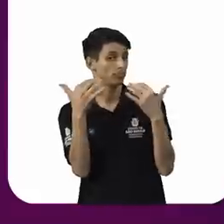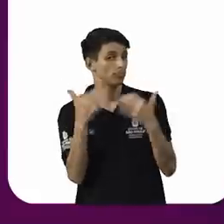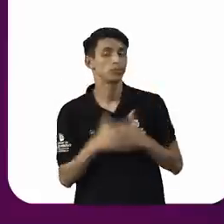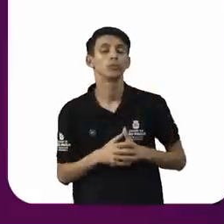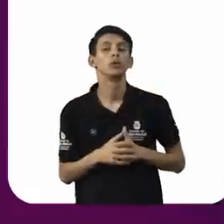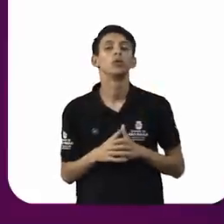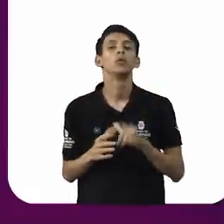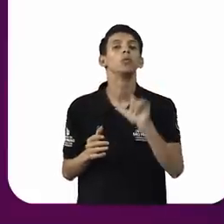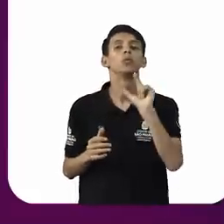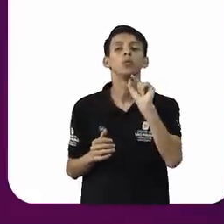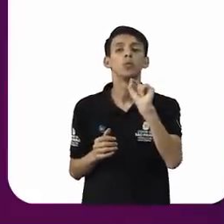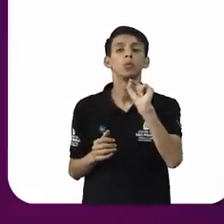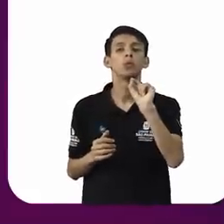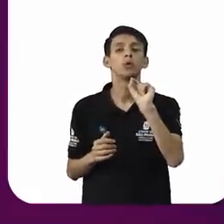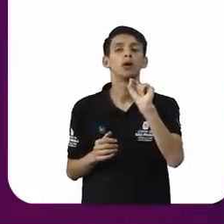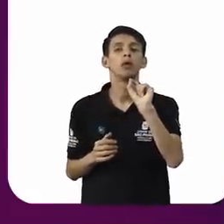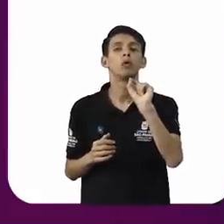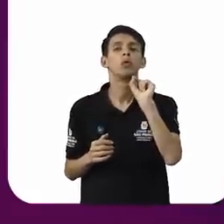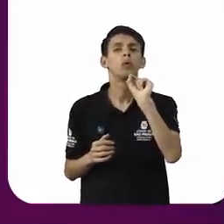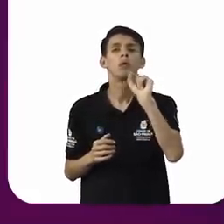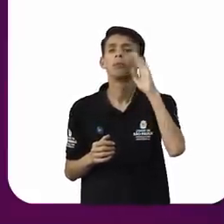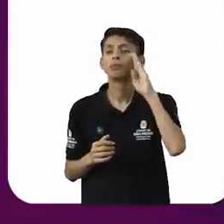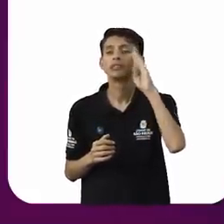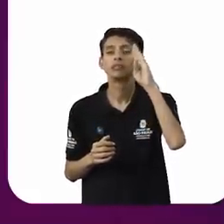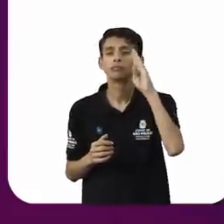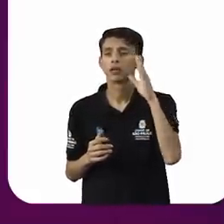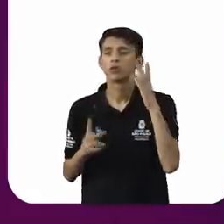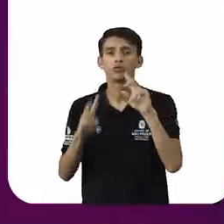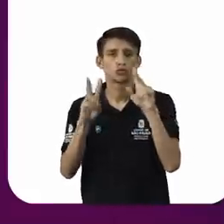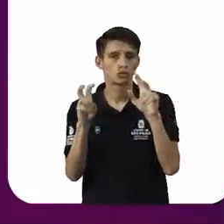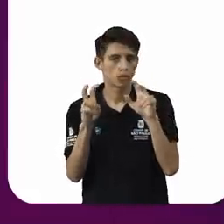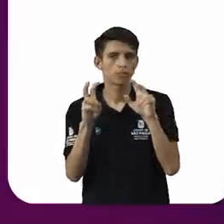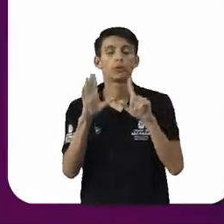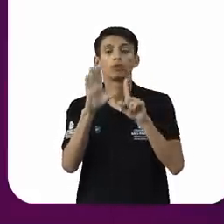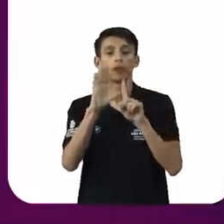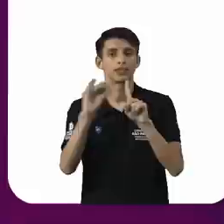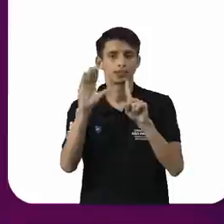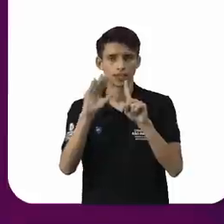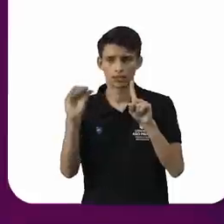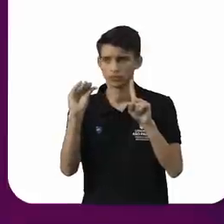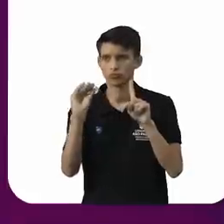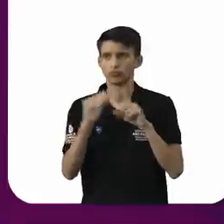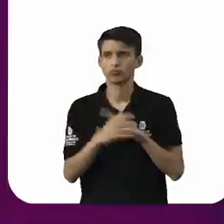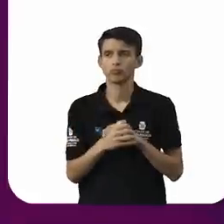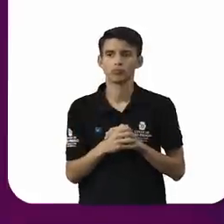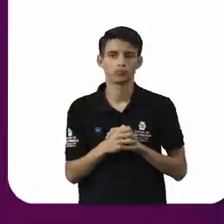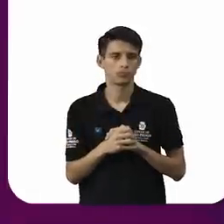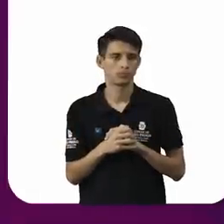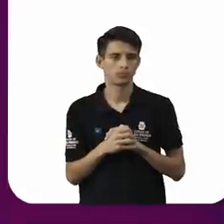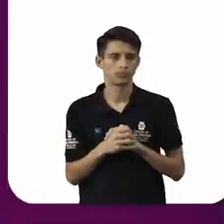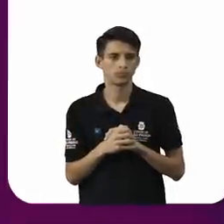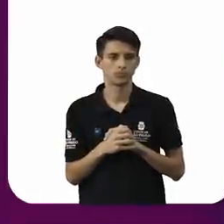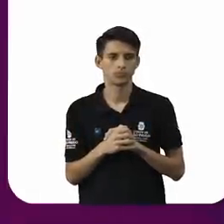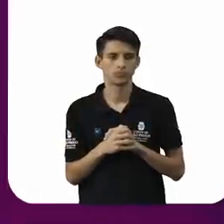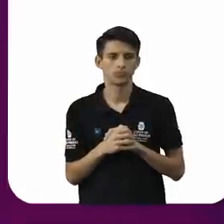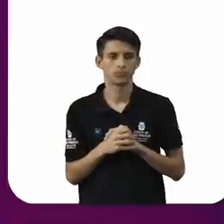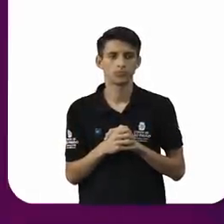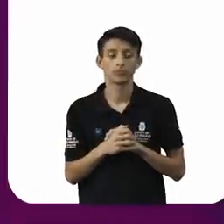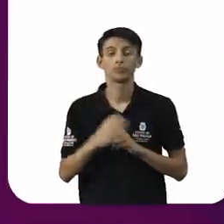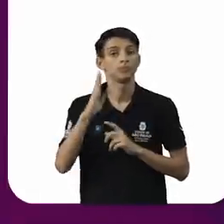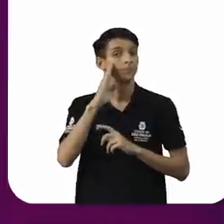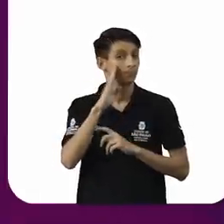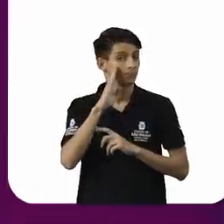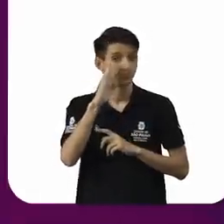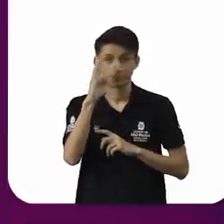mensagem que fica sobre o assédio sexual? Doutora Adriane. Penso que a principal mensagem em